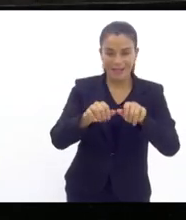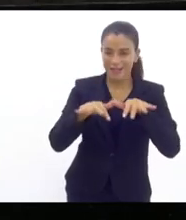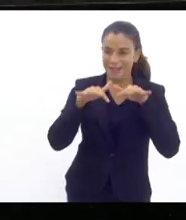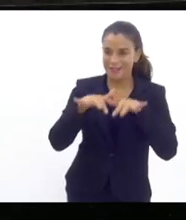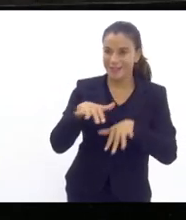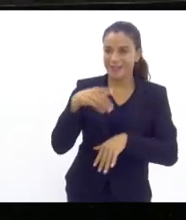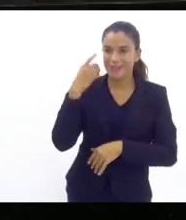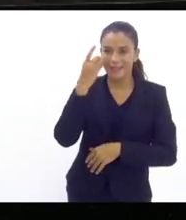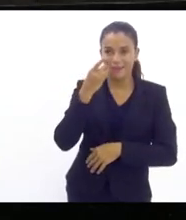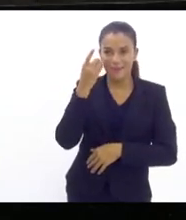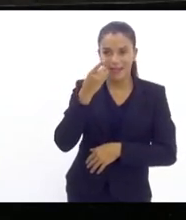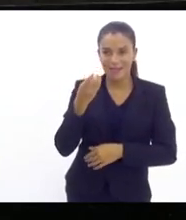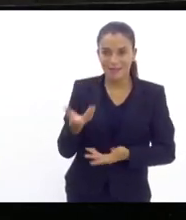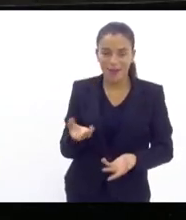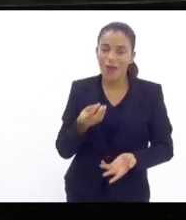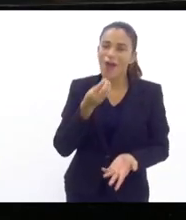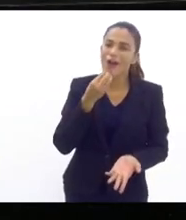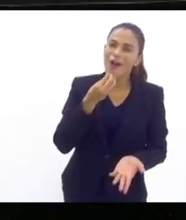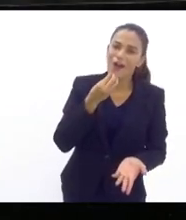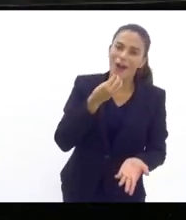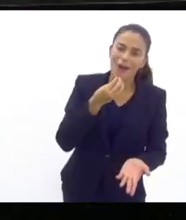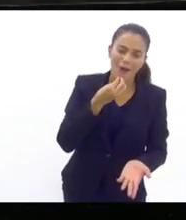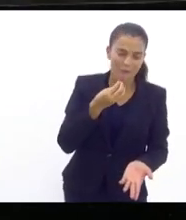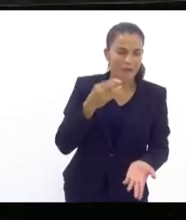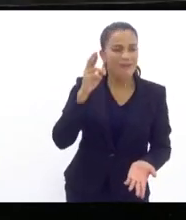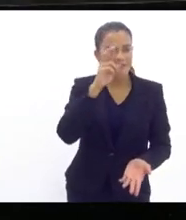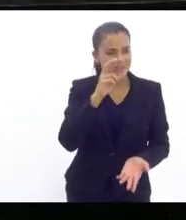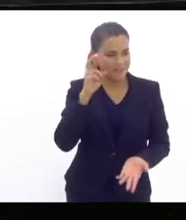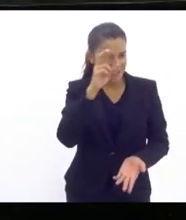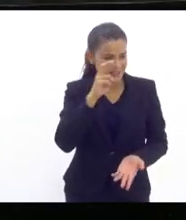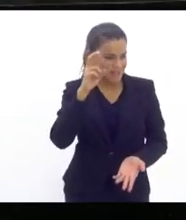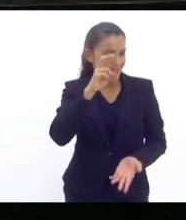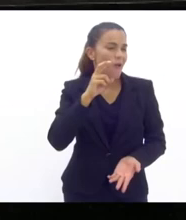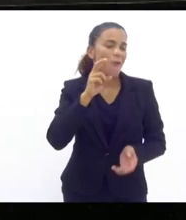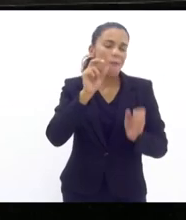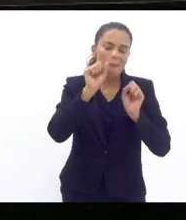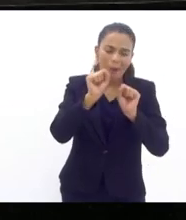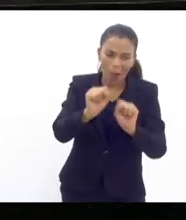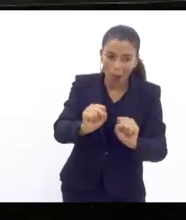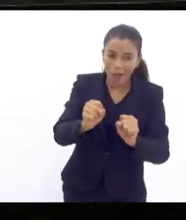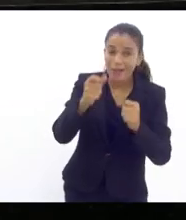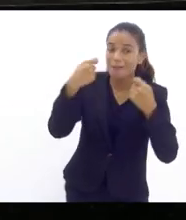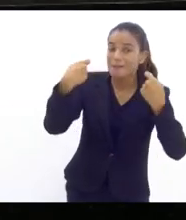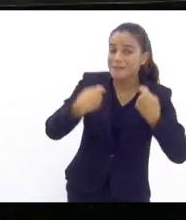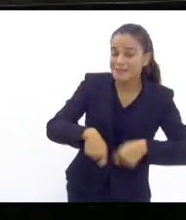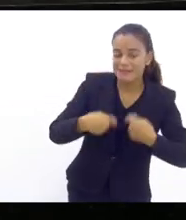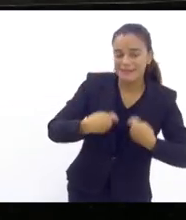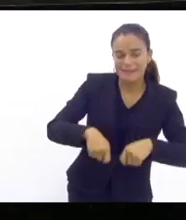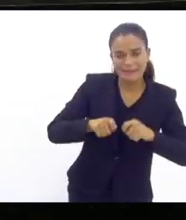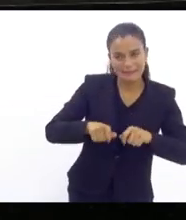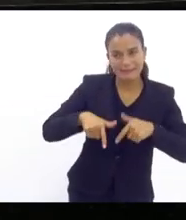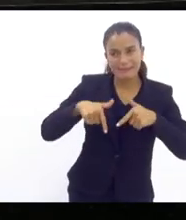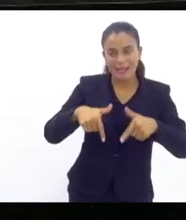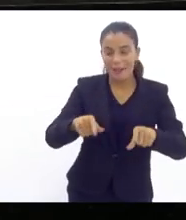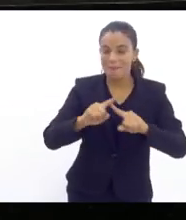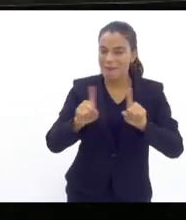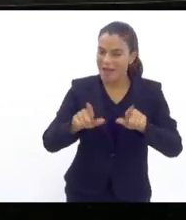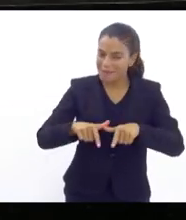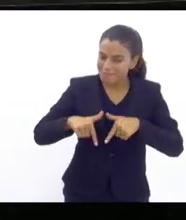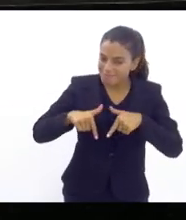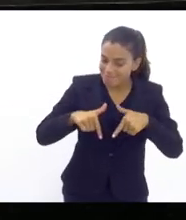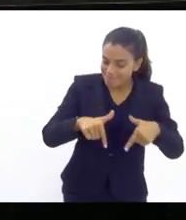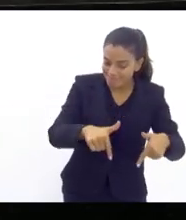deputados federais podem fazer a fiscalização que desejar e devem fazê-lo mas fazer